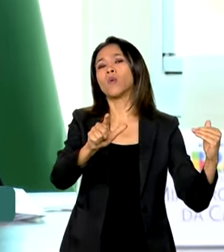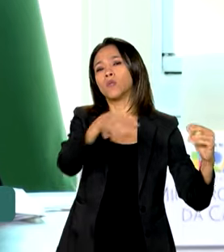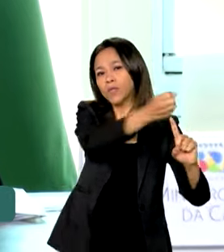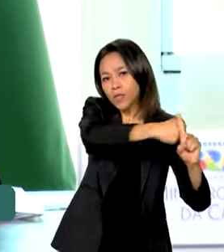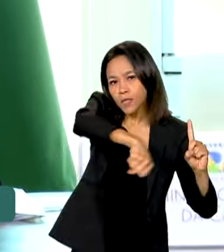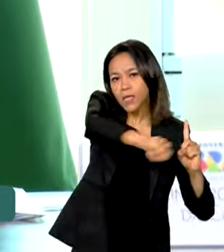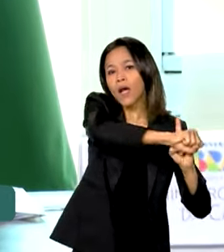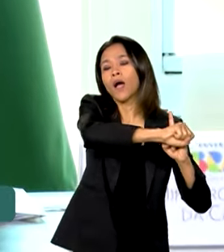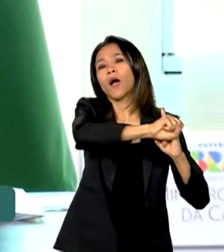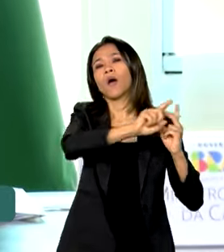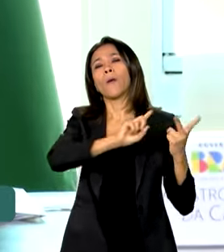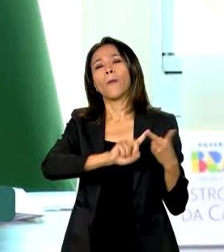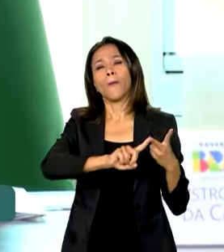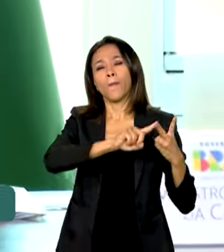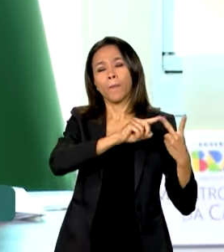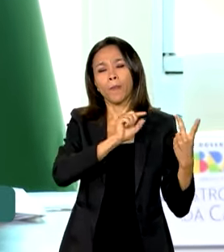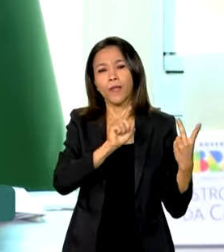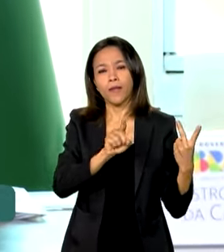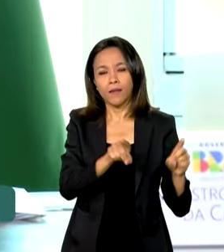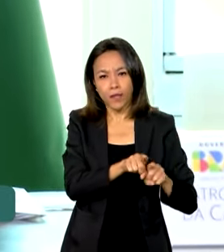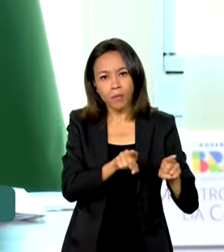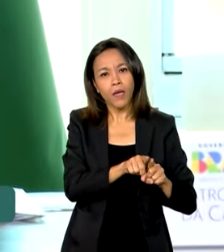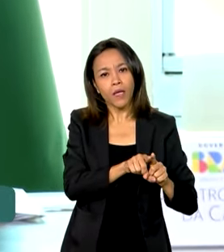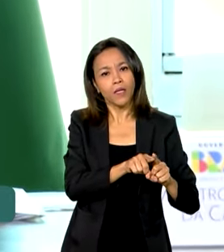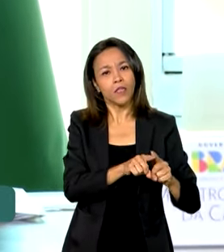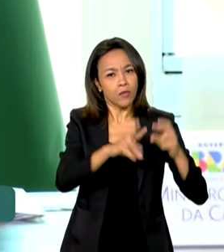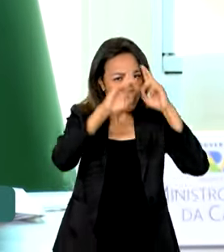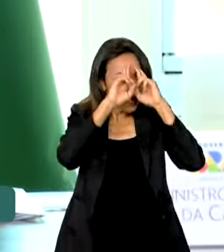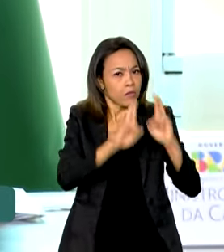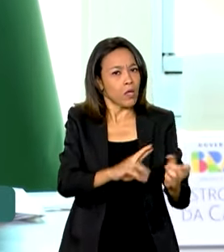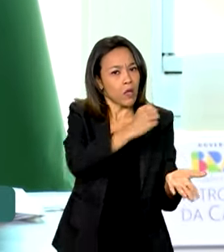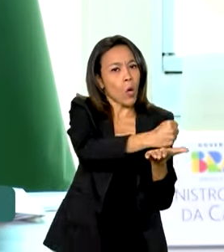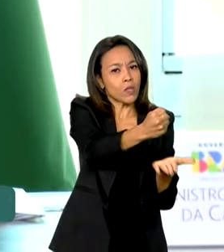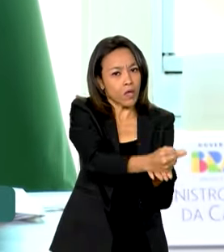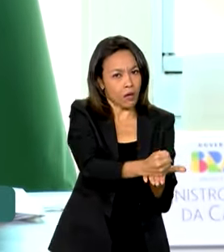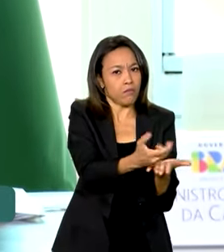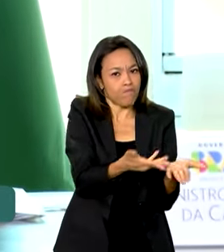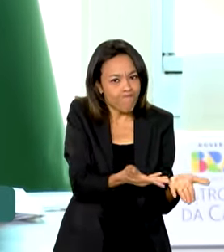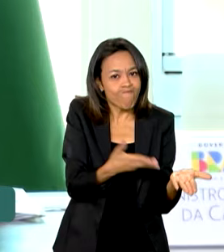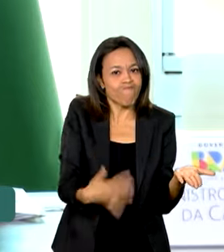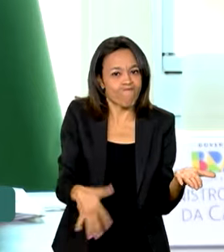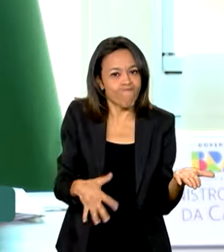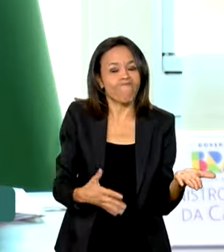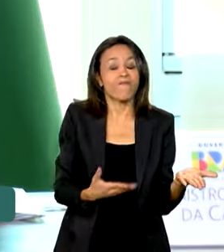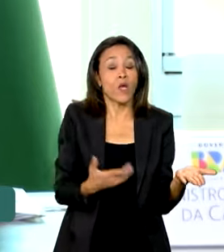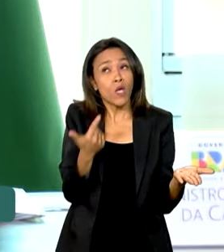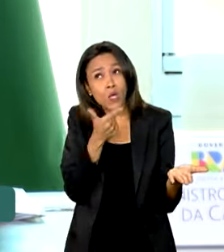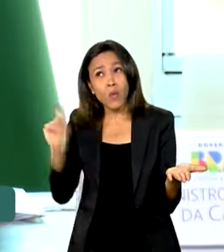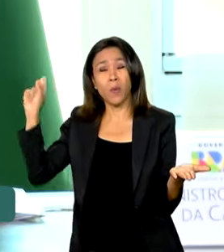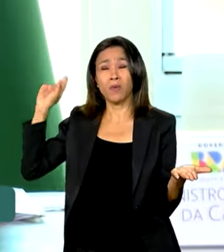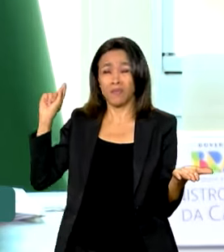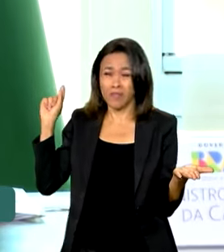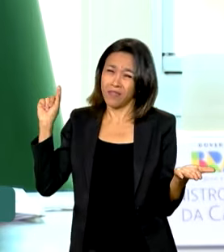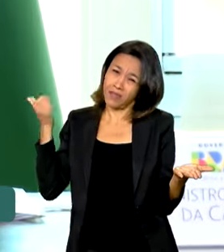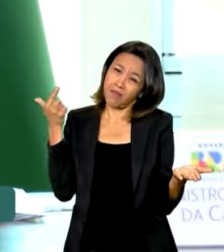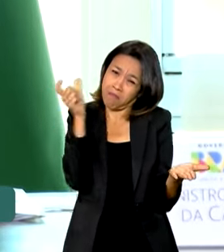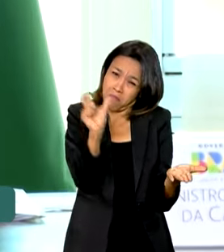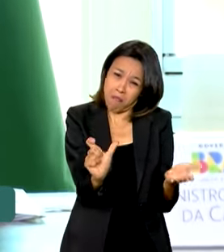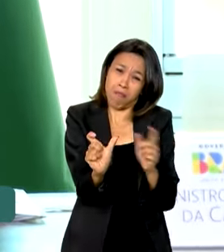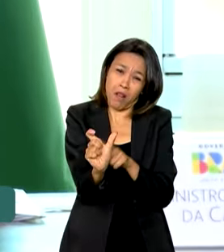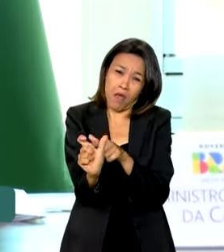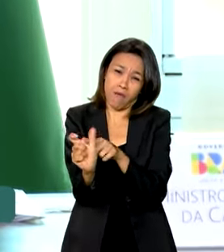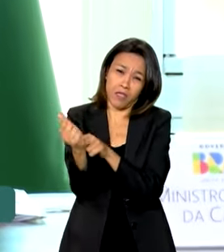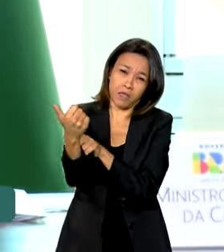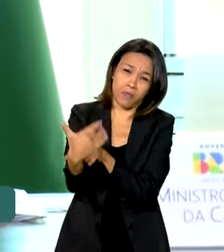e estabilidade jurídica. A gente dizia, e uma outra palavra mágica que a gente dizia